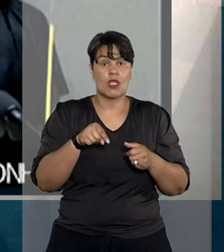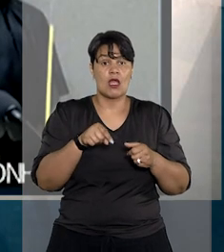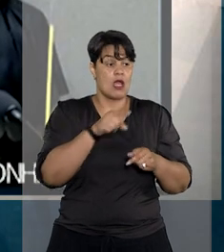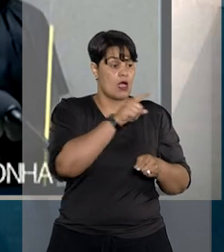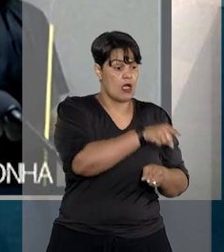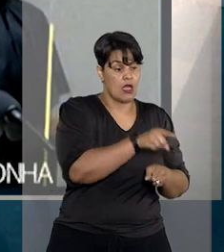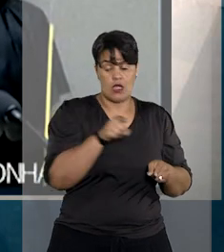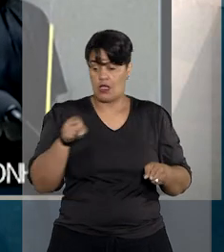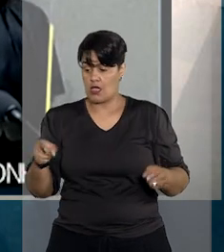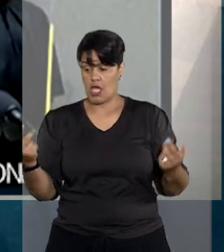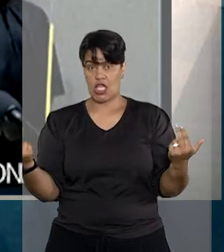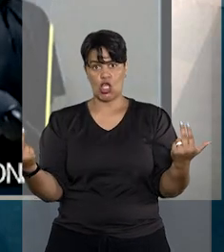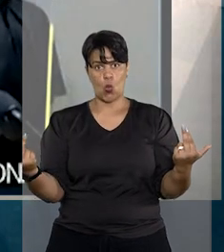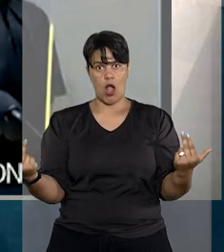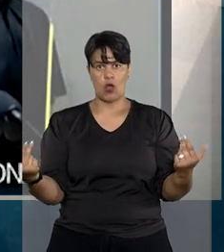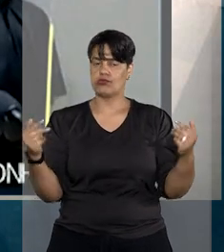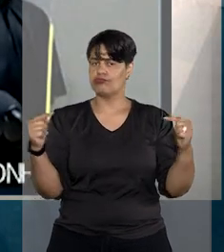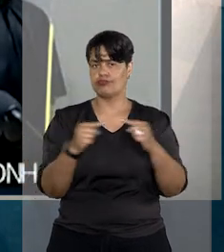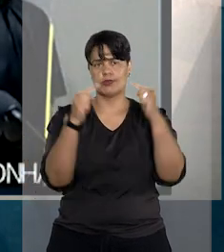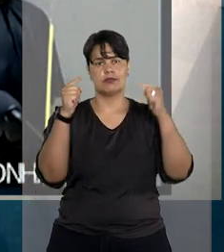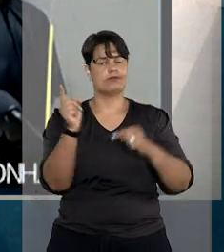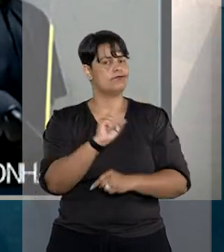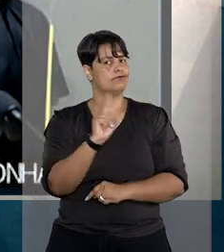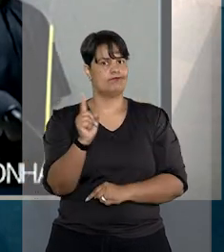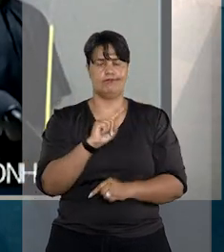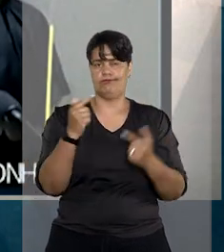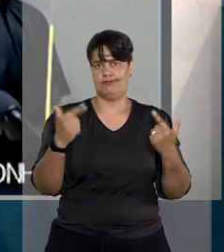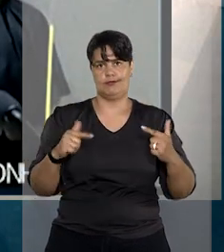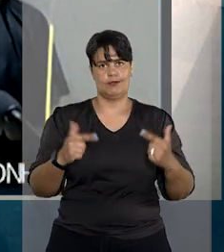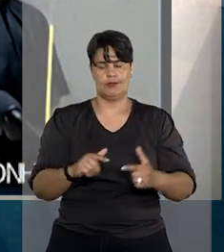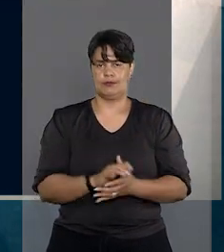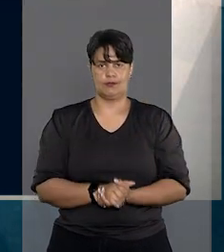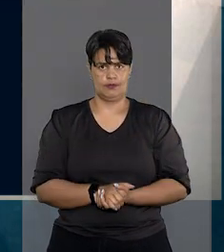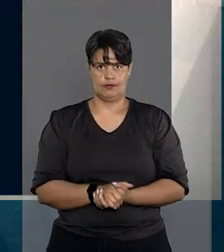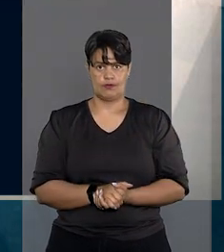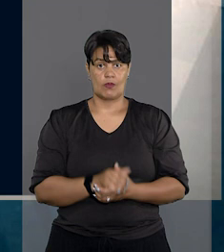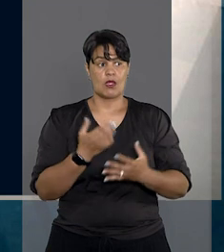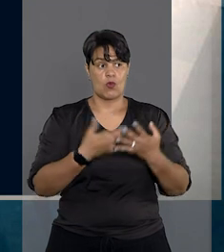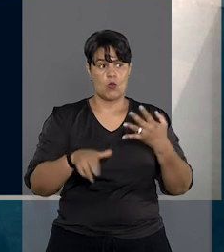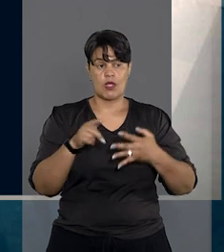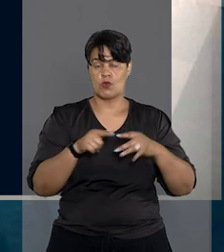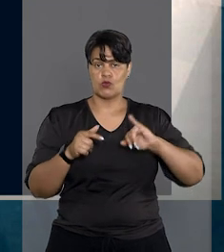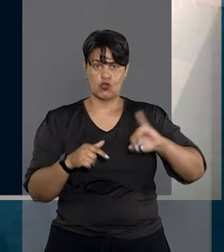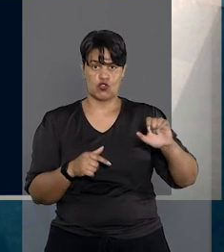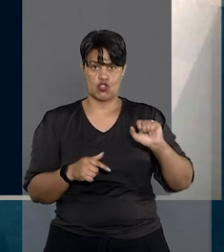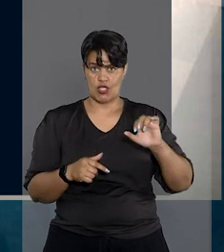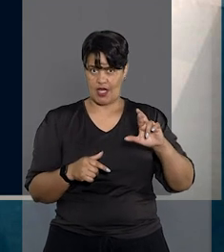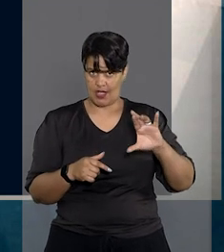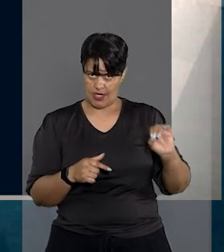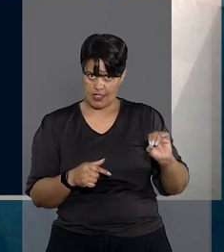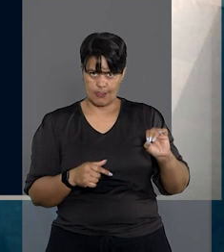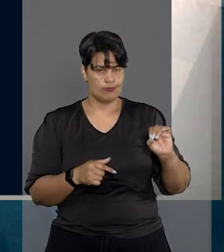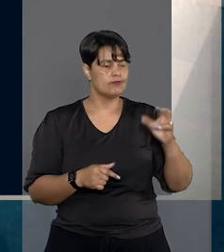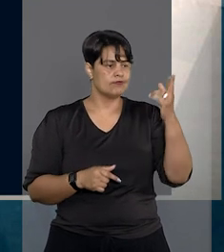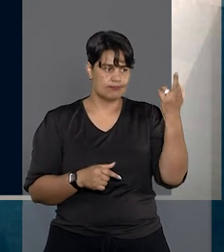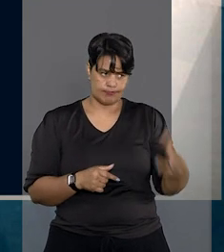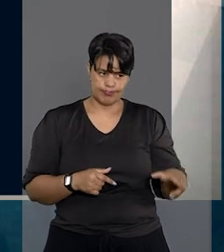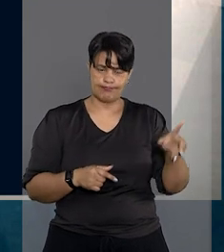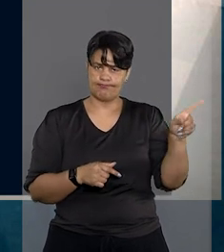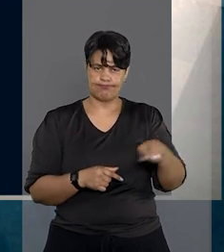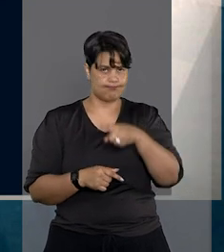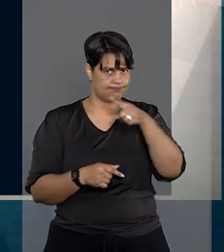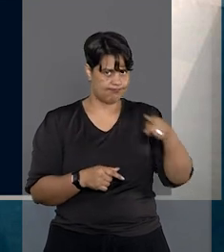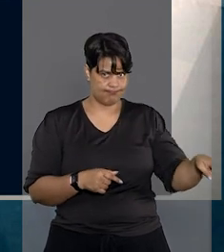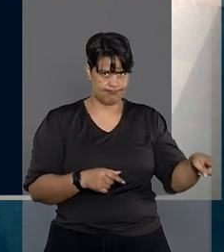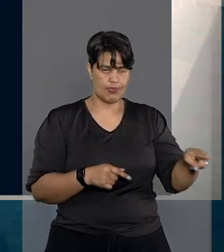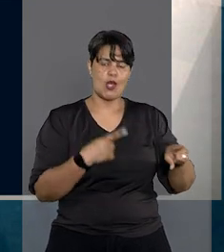a concessão de benefício em favor de um réu não vale para os demais. O recurso de doutor Jairinho não foi provido pela quinta